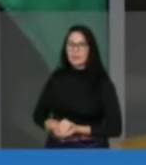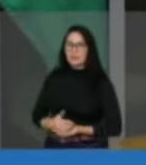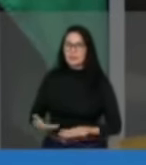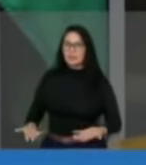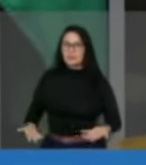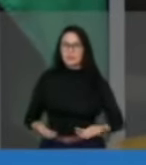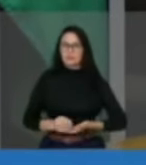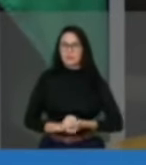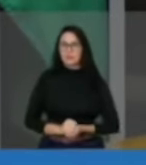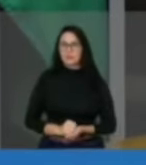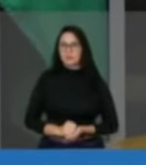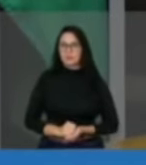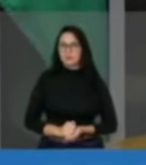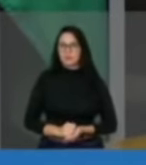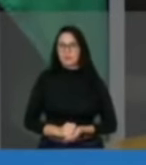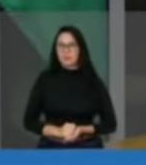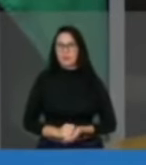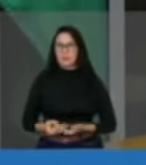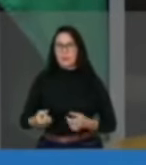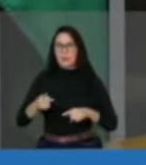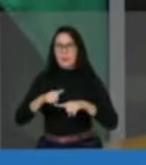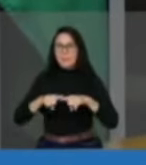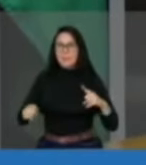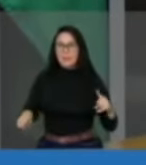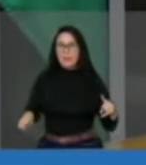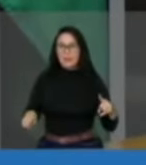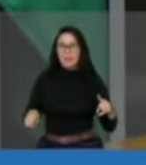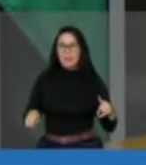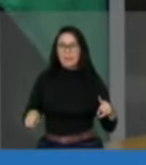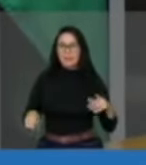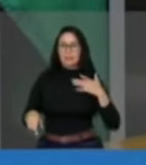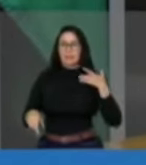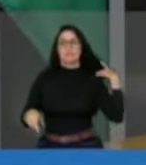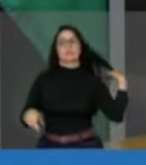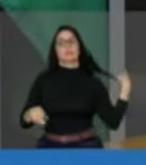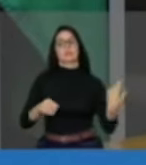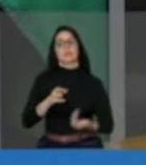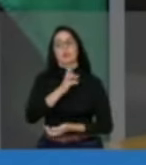senhor presidente, mas o chefe de gabinete